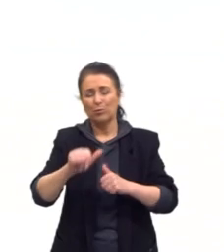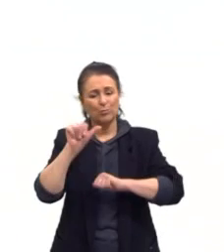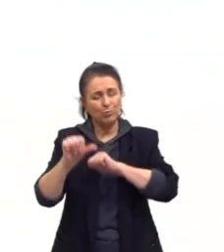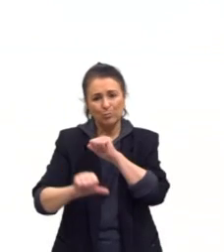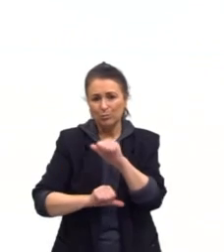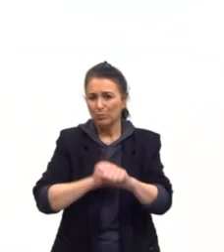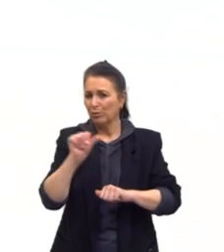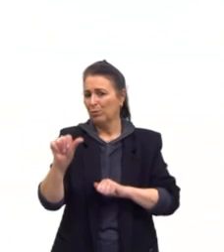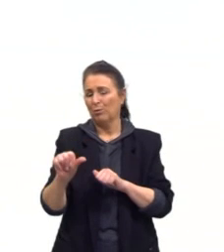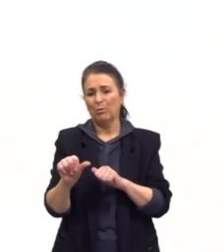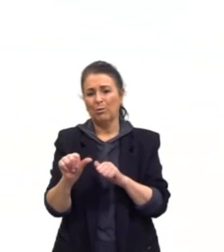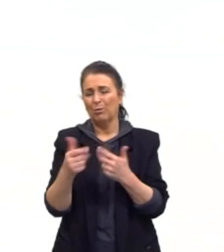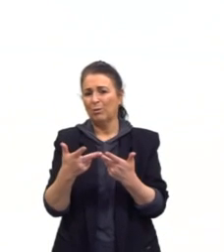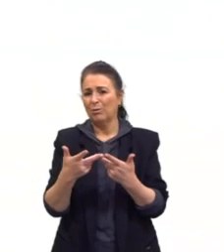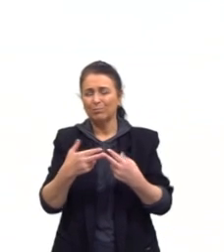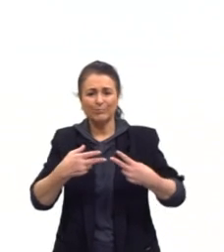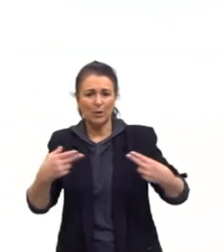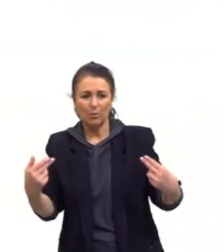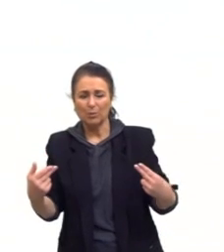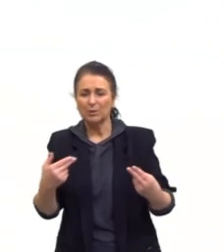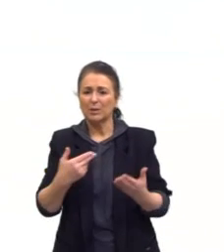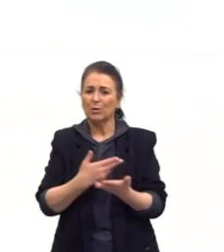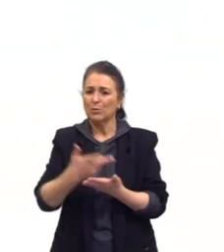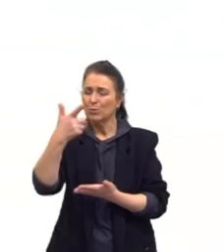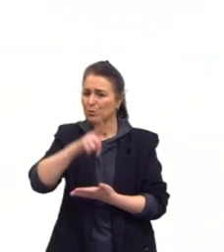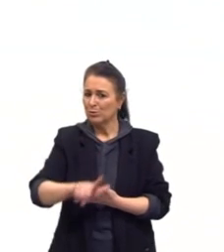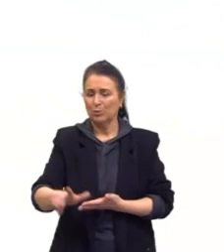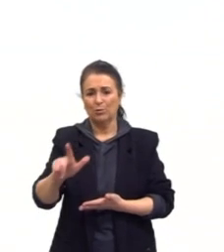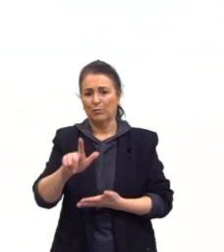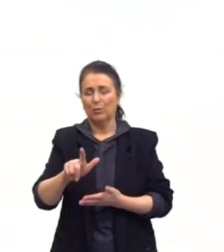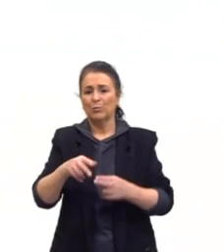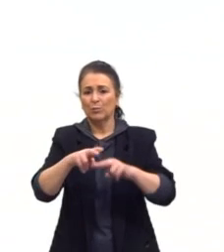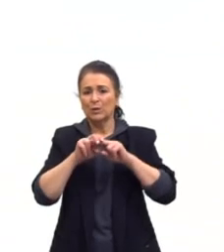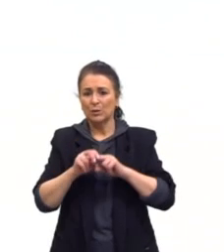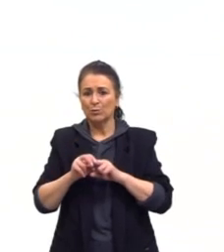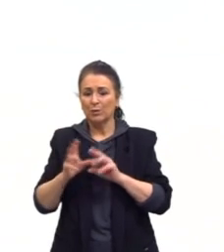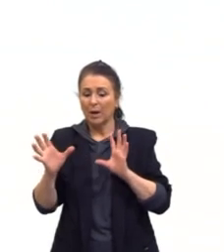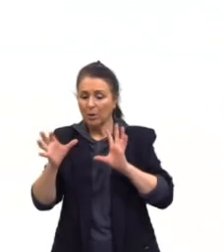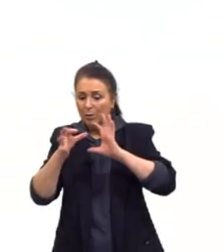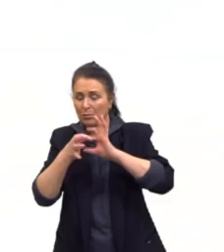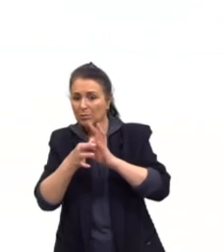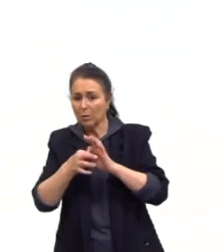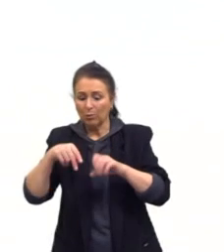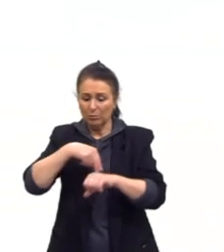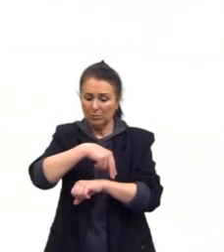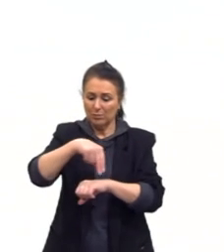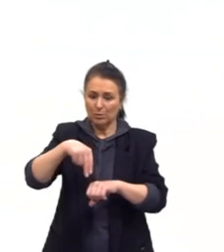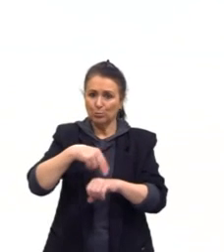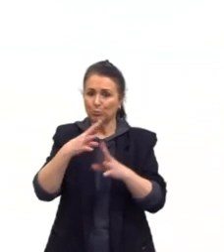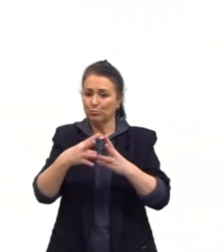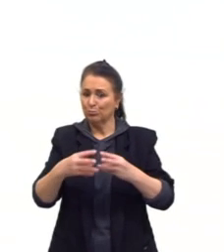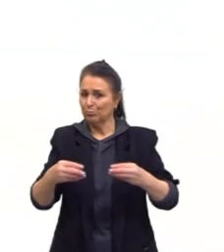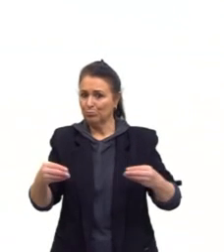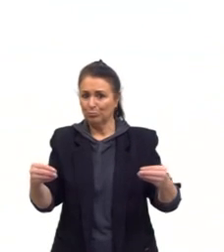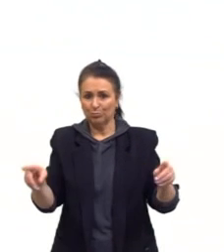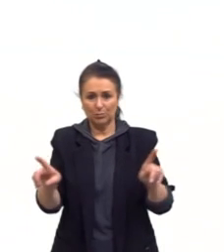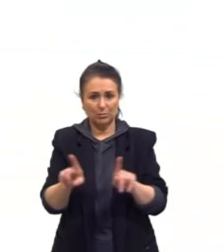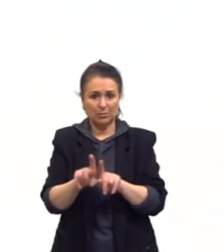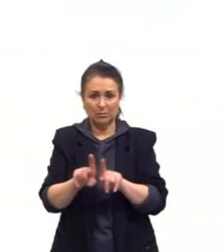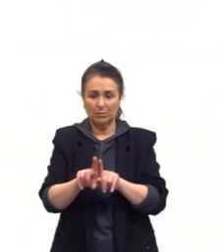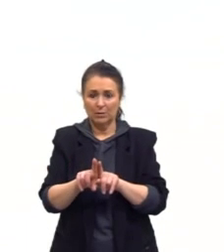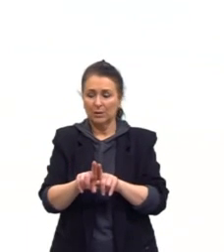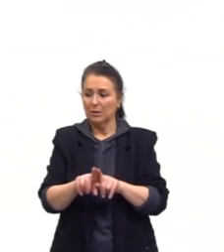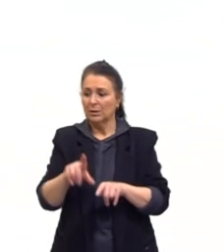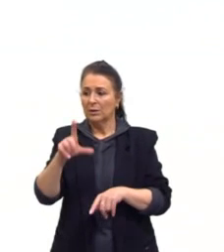dizer assim, da Primeira Guerra, tá? E aí a Liga das Nações acaba afundando, tá, gurizada? Então, trago para vocês essas